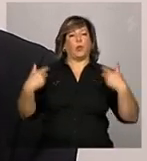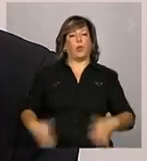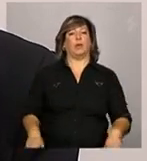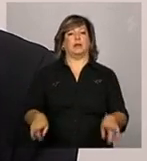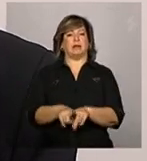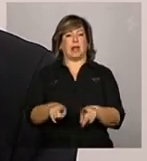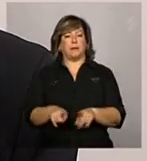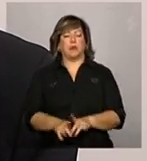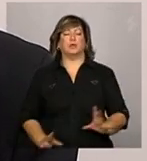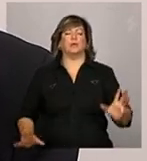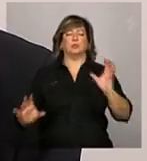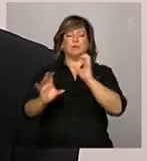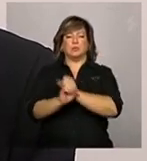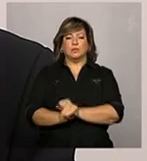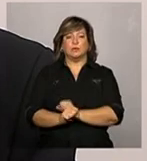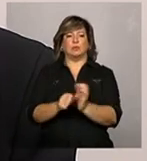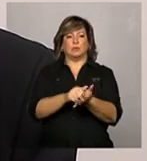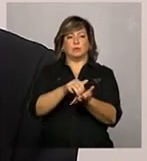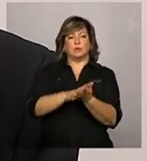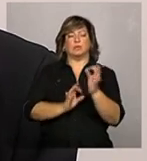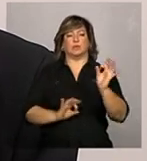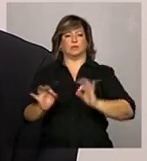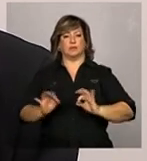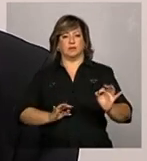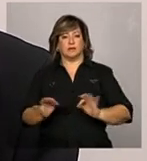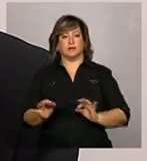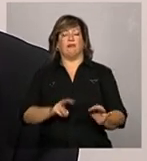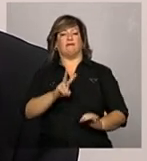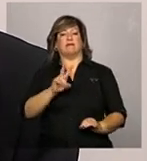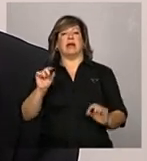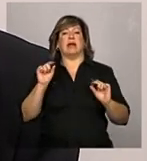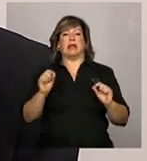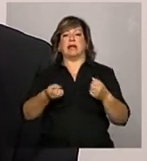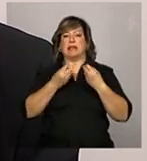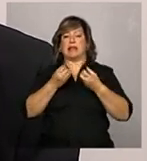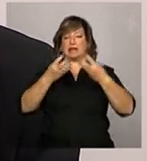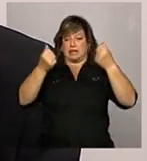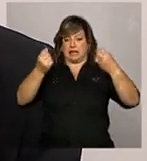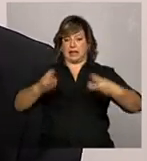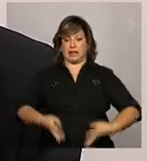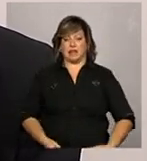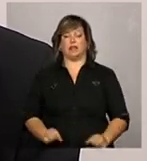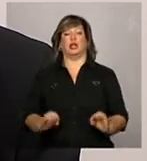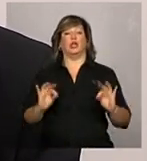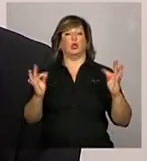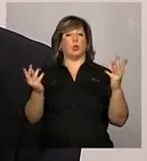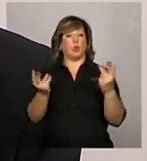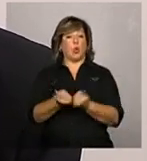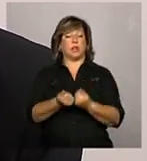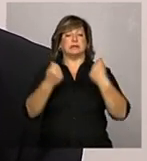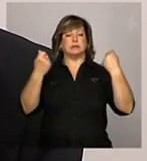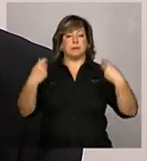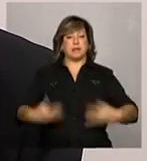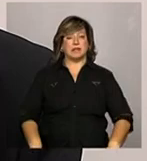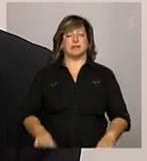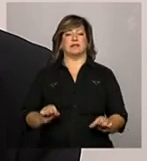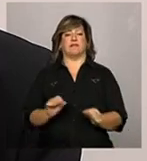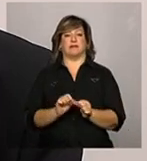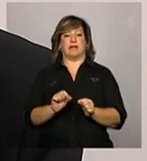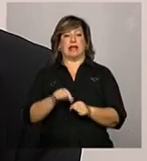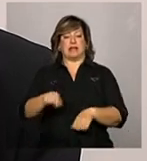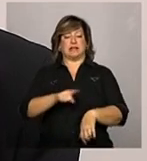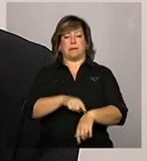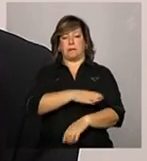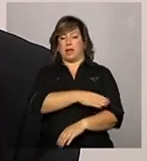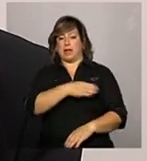ser contabilizadas da forma financeira, ou seja, vão ser declaradas todas as despesas realizadas nesse período